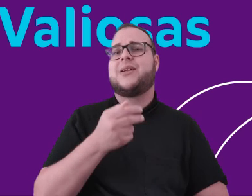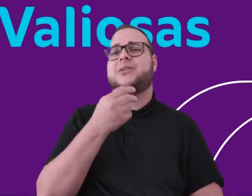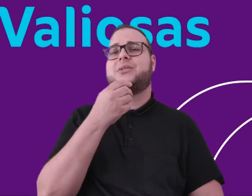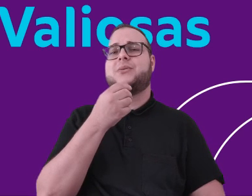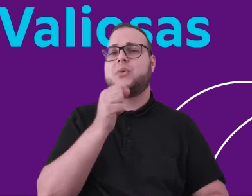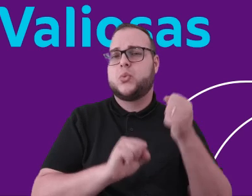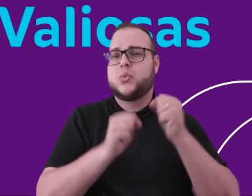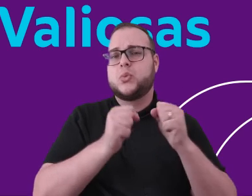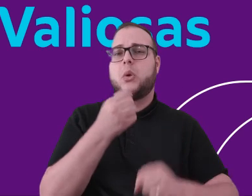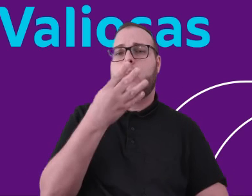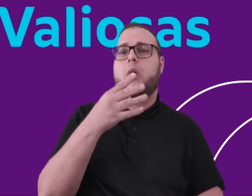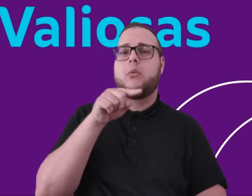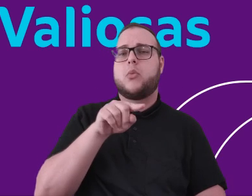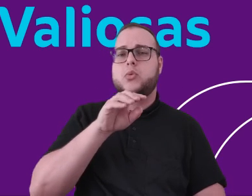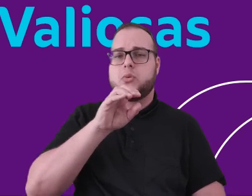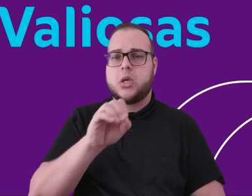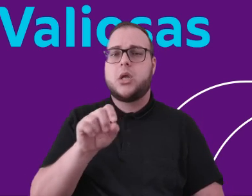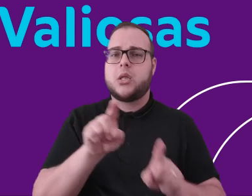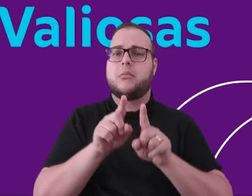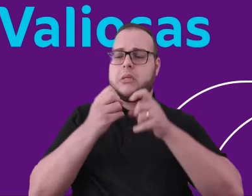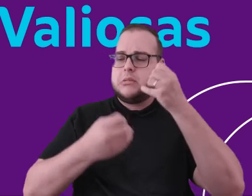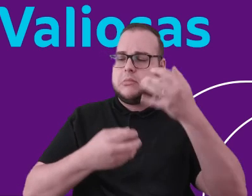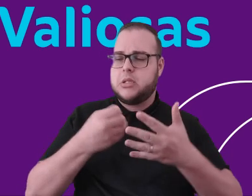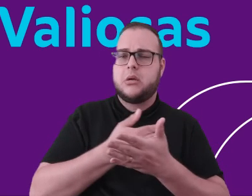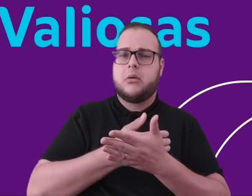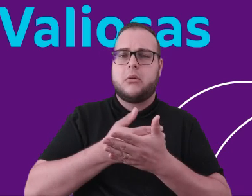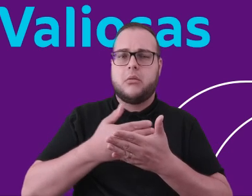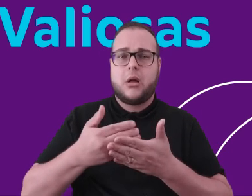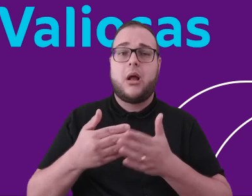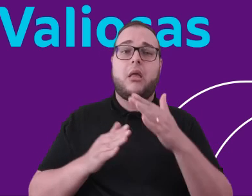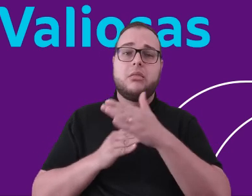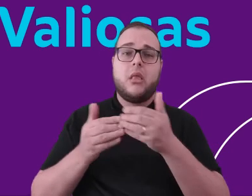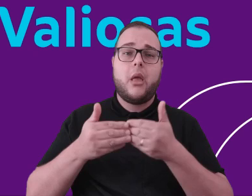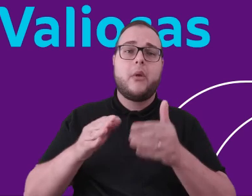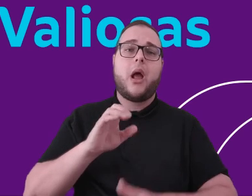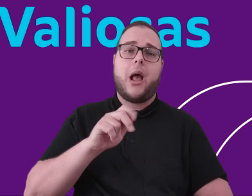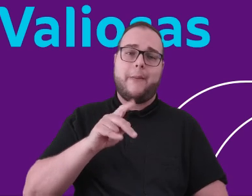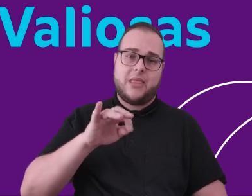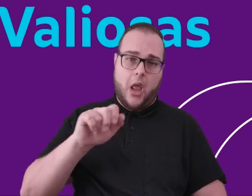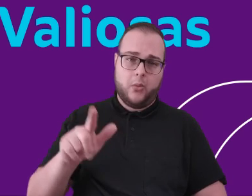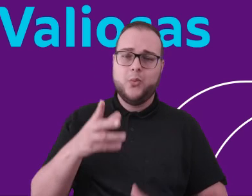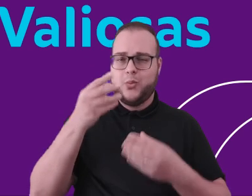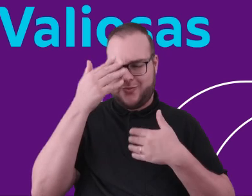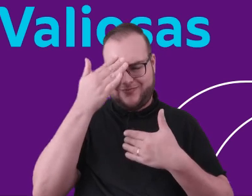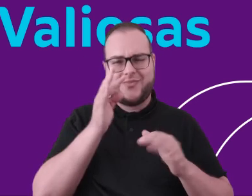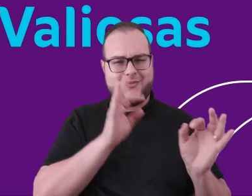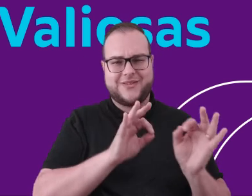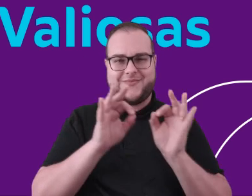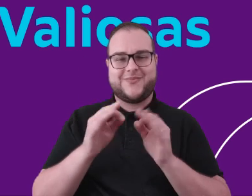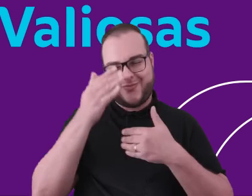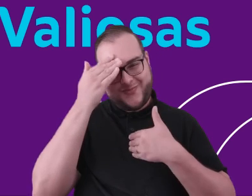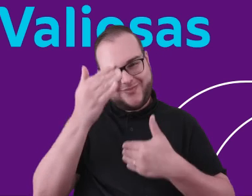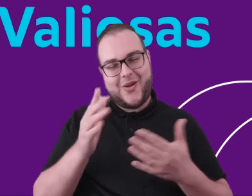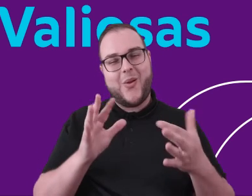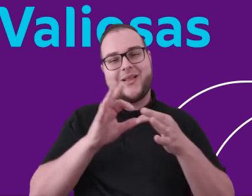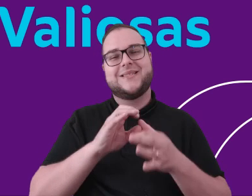e contamos um pouco sobre a nossa jornada até a abertura de capital. Vale muito a pena conferir. Obrigada por me acompanhar